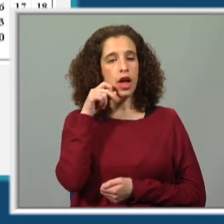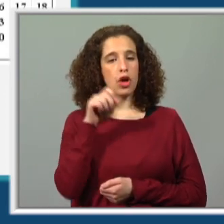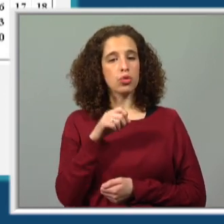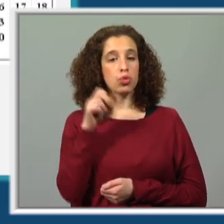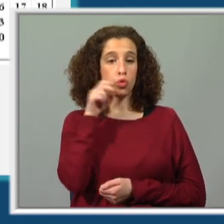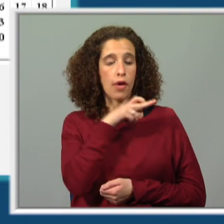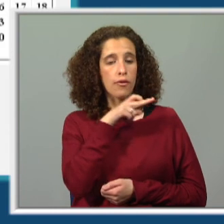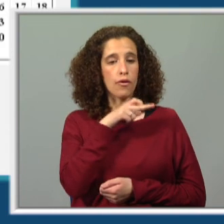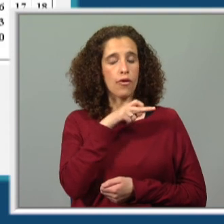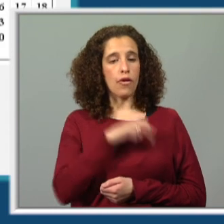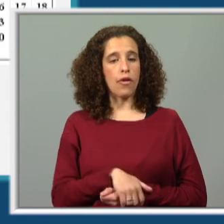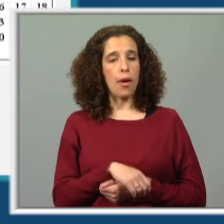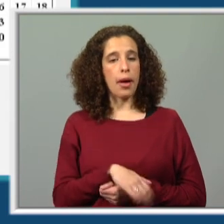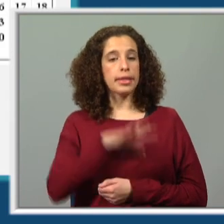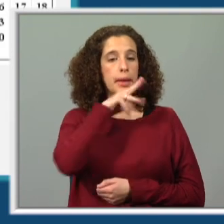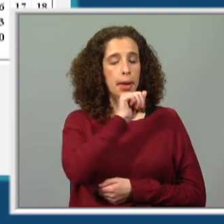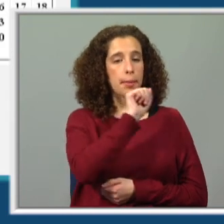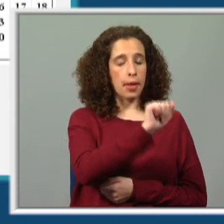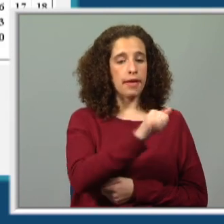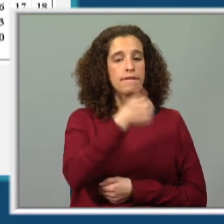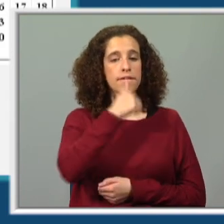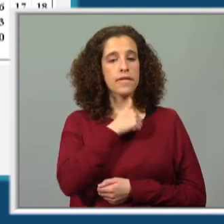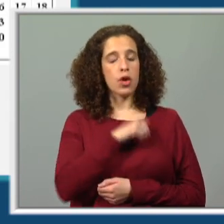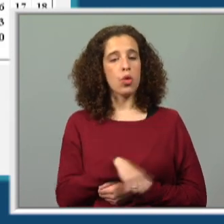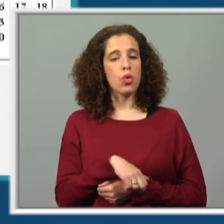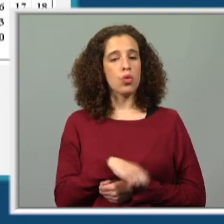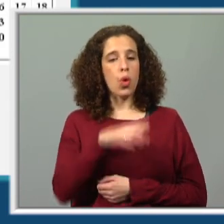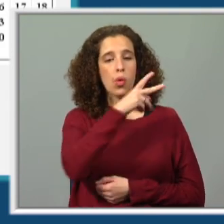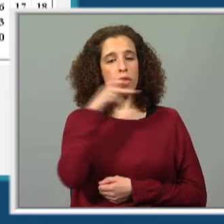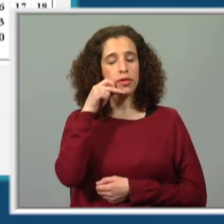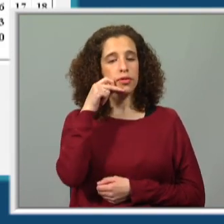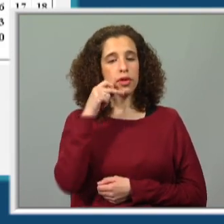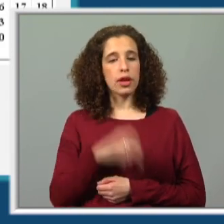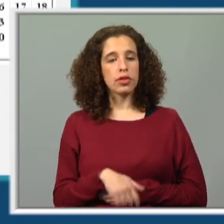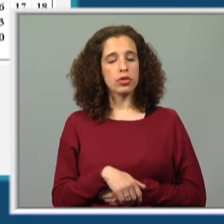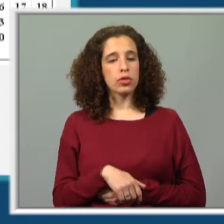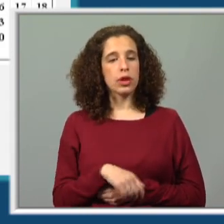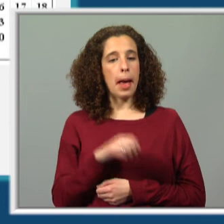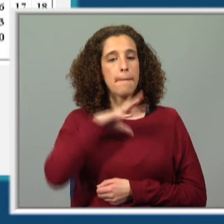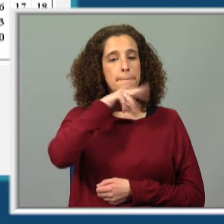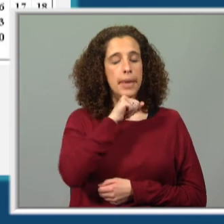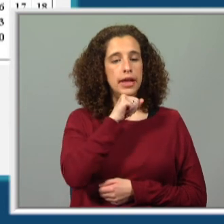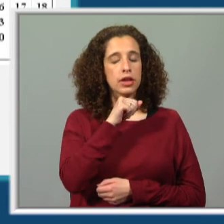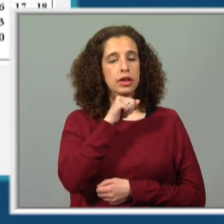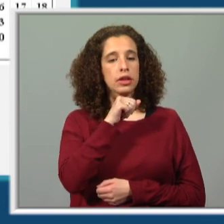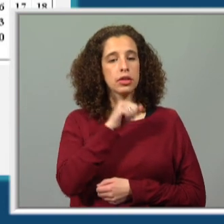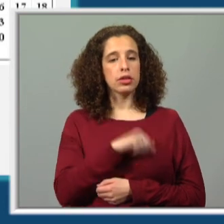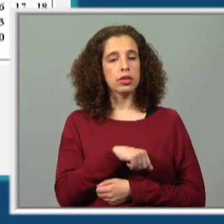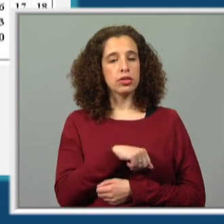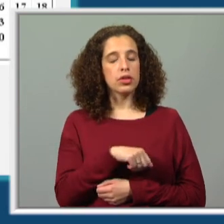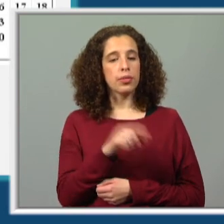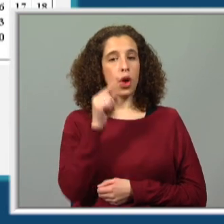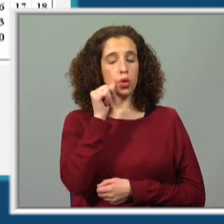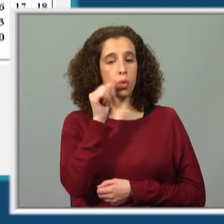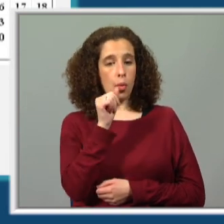avô, materno, a vermelho. O aniversário da avó, paterna, a laranja. O que é que isto quer dizer? Nós não vamos marcar e